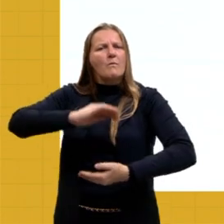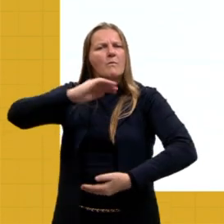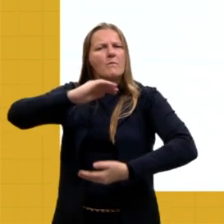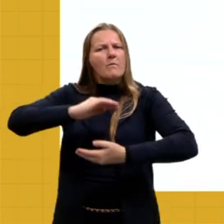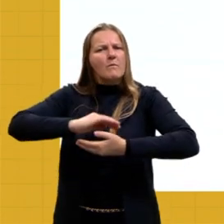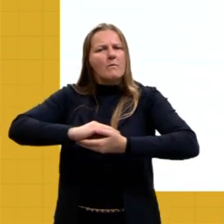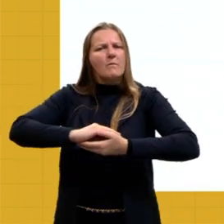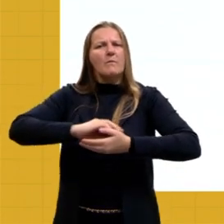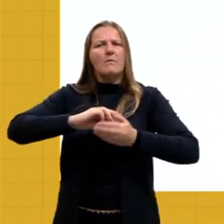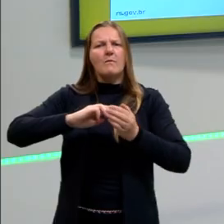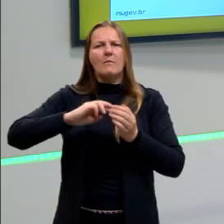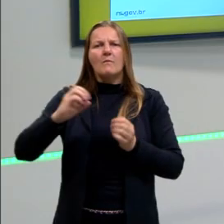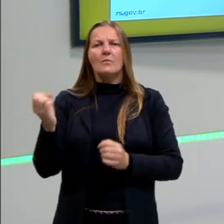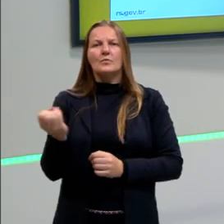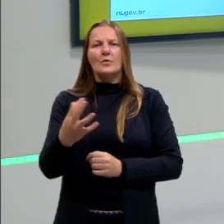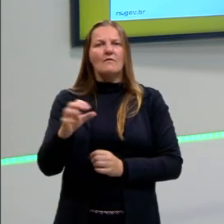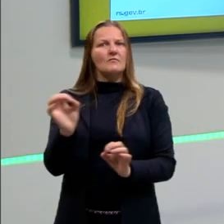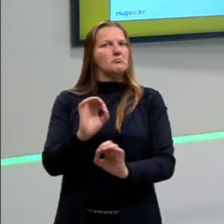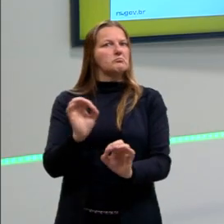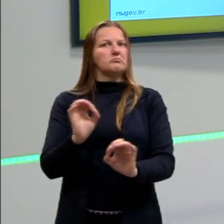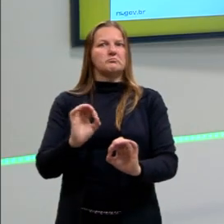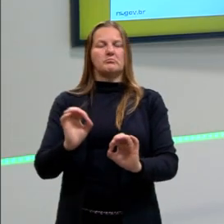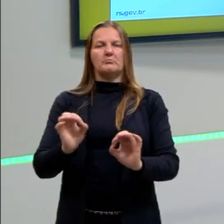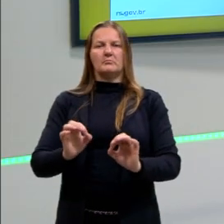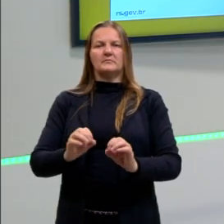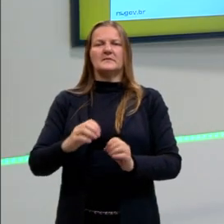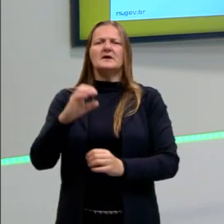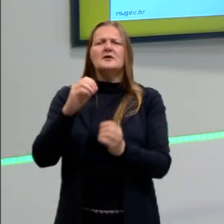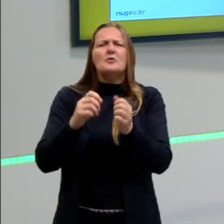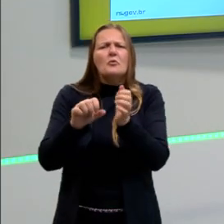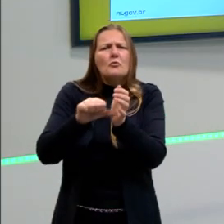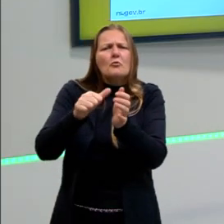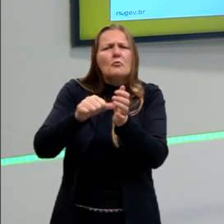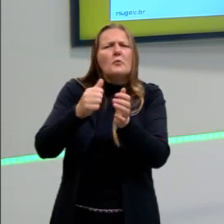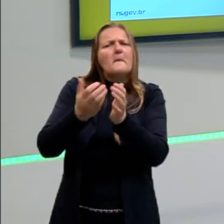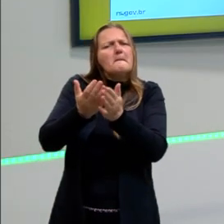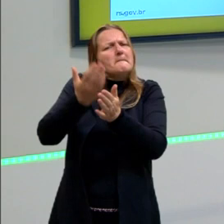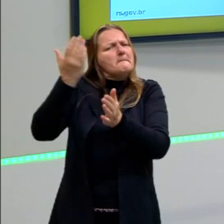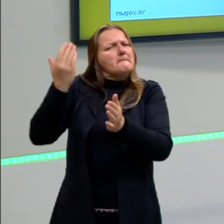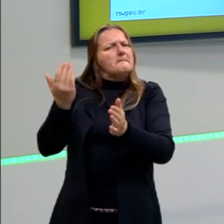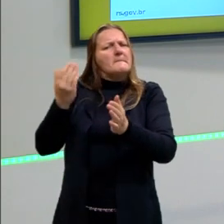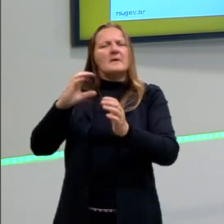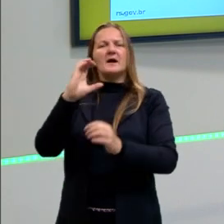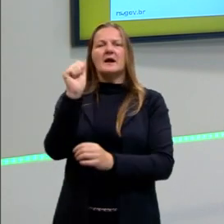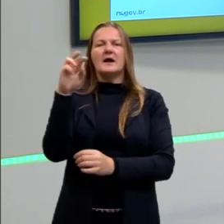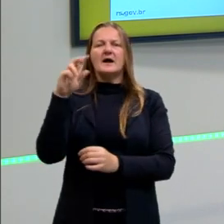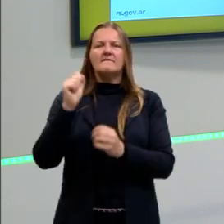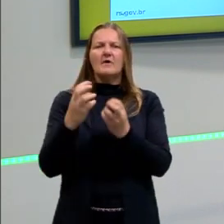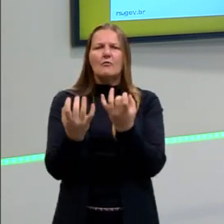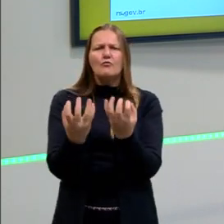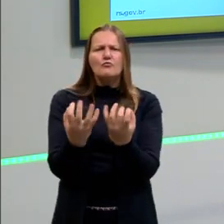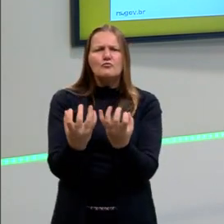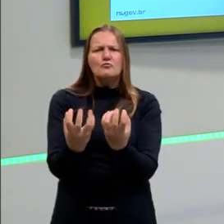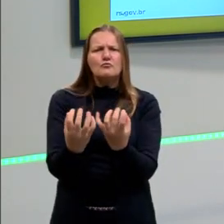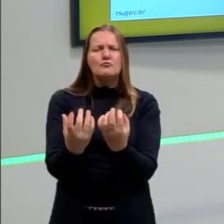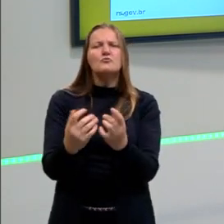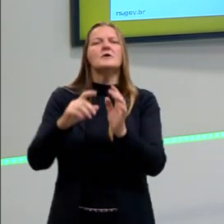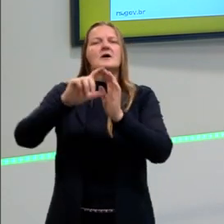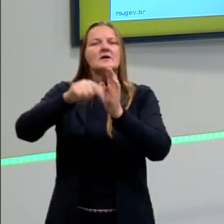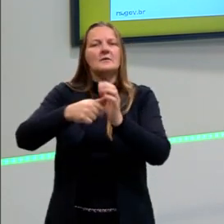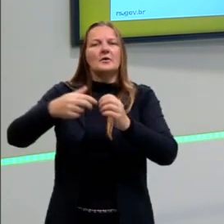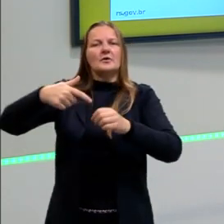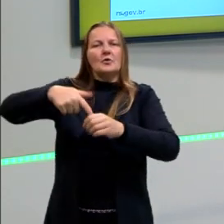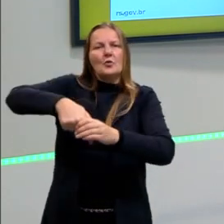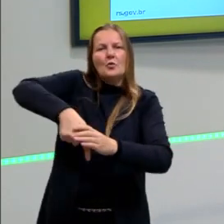o carvão, né, queimando ali o carvão, com bastante caloria, né, aquela coisa toda, depois a gente passa para o